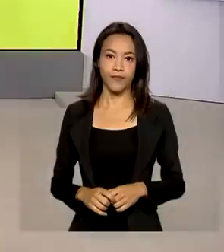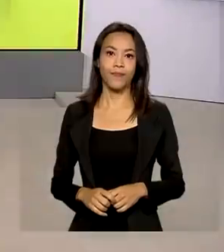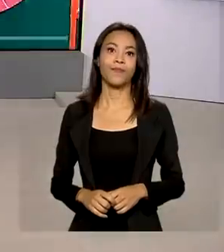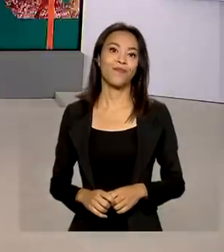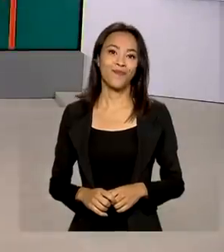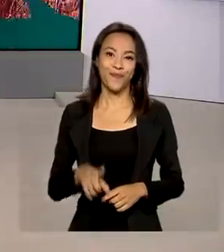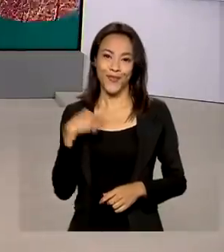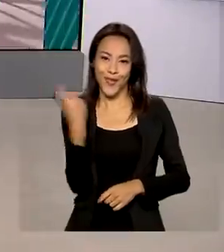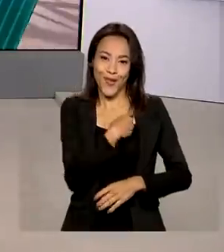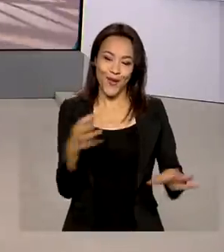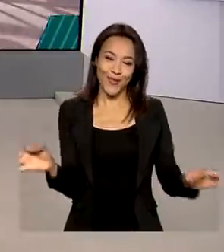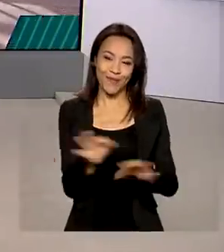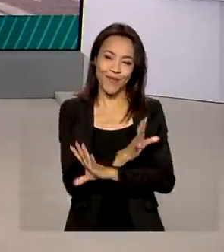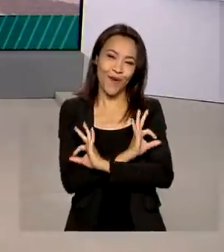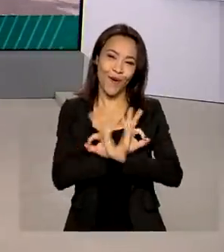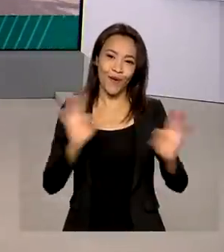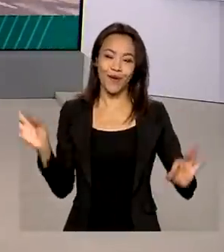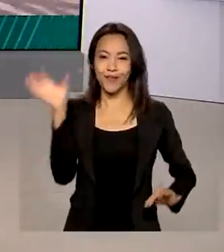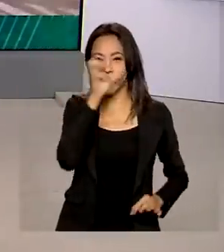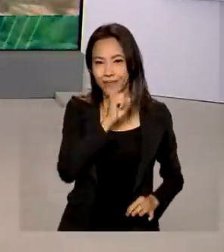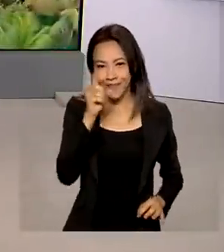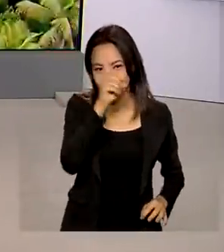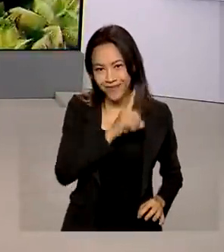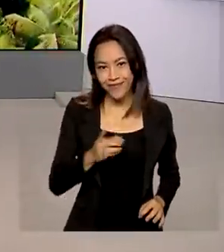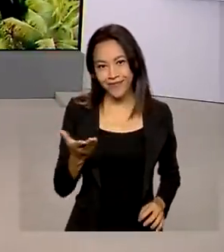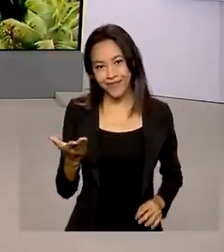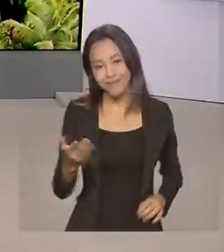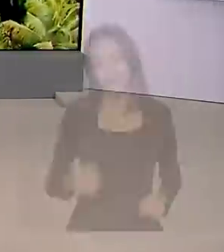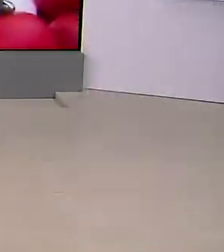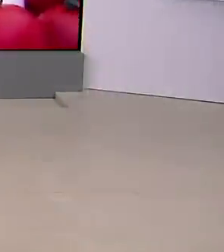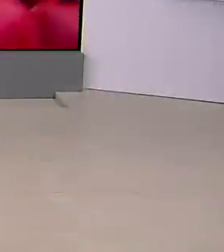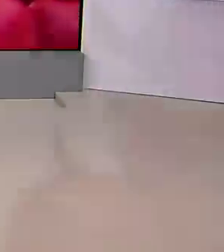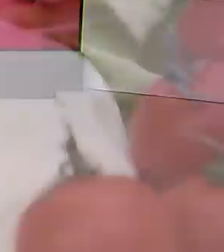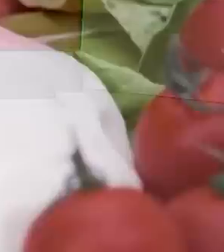A gente fica por aqui, um ótimo fim de semana para você. aqui, um